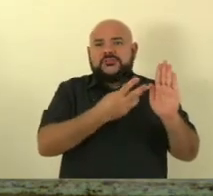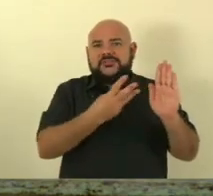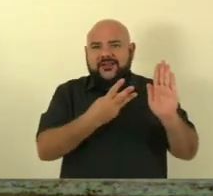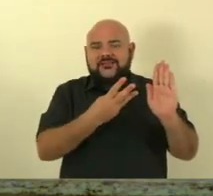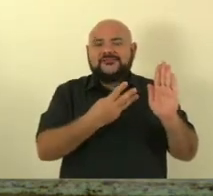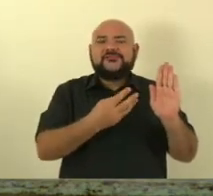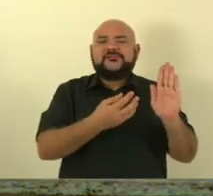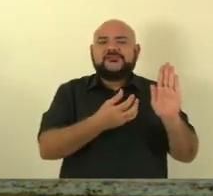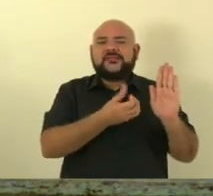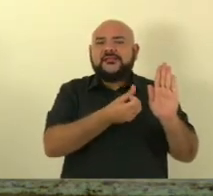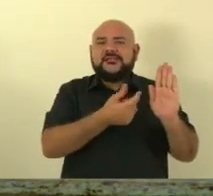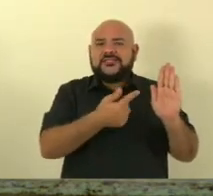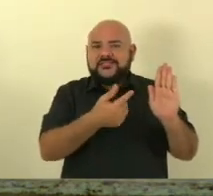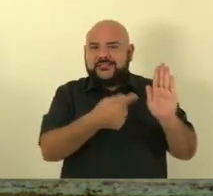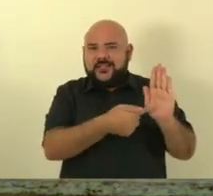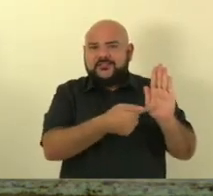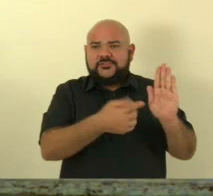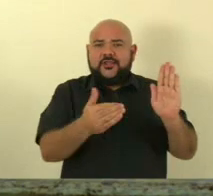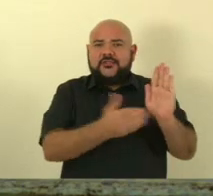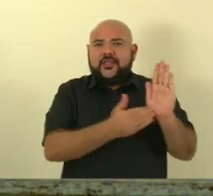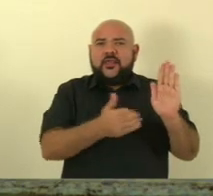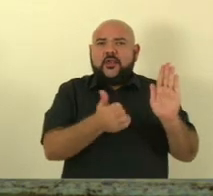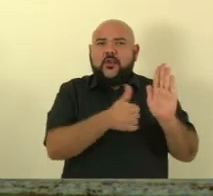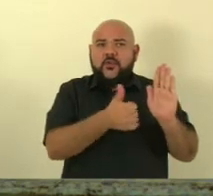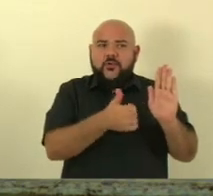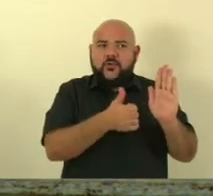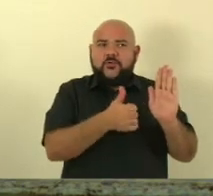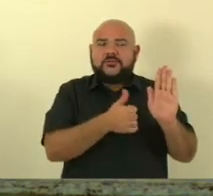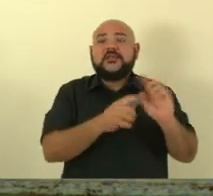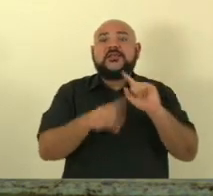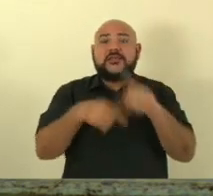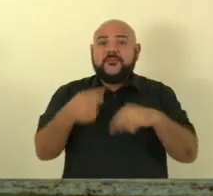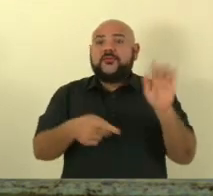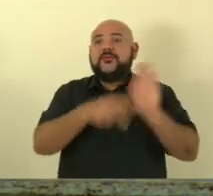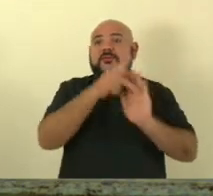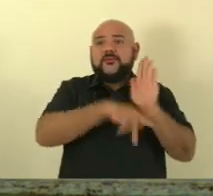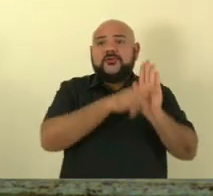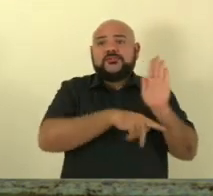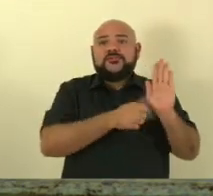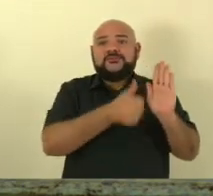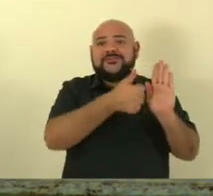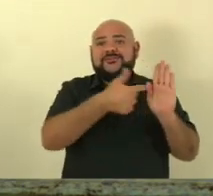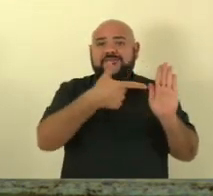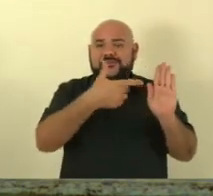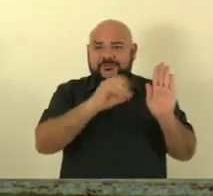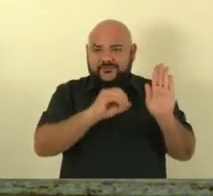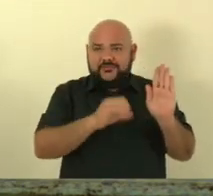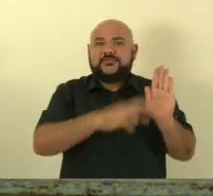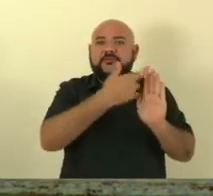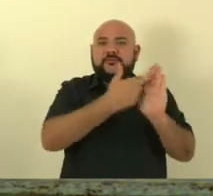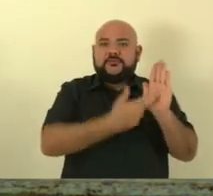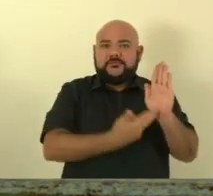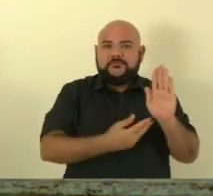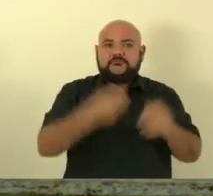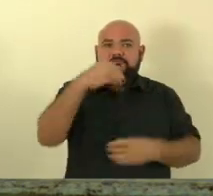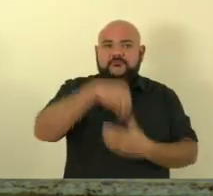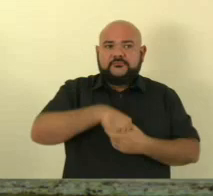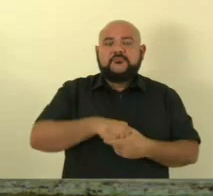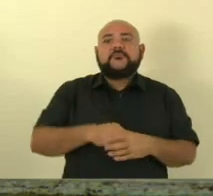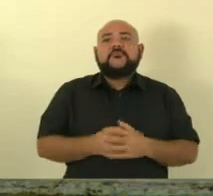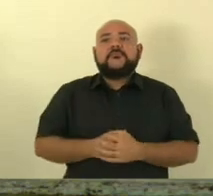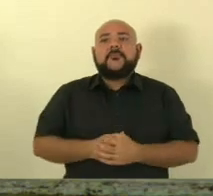E do item 7 ao item 11 é, após o cumprimento do artigo 120 do Regimento Interno, às comissões relacionadas pela